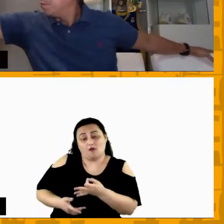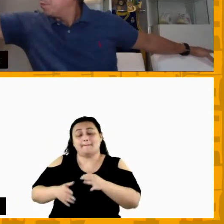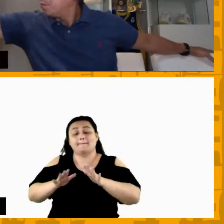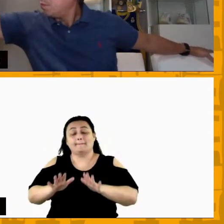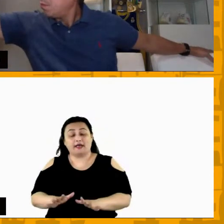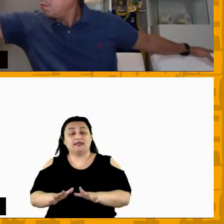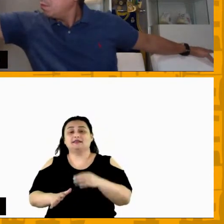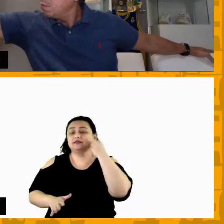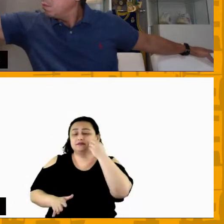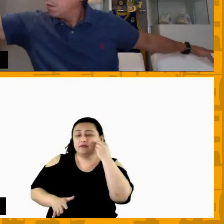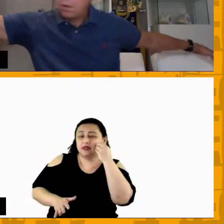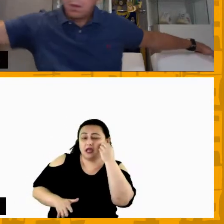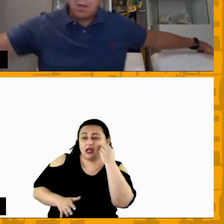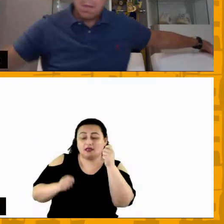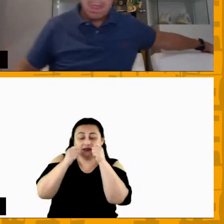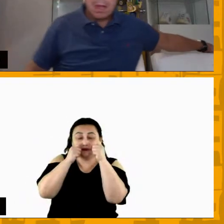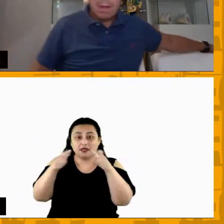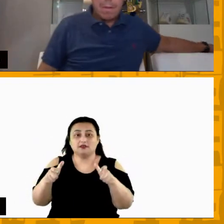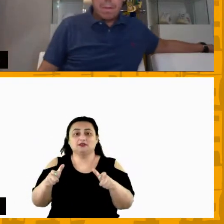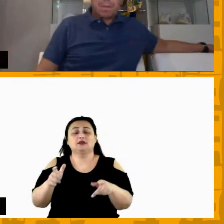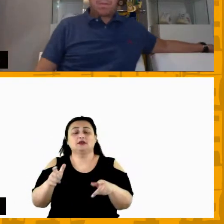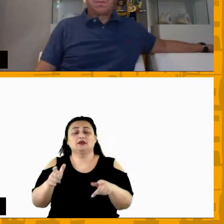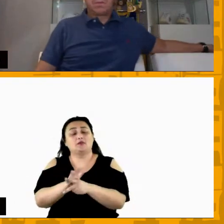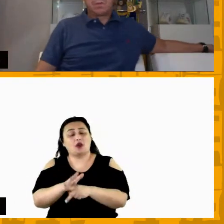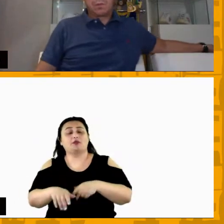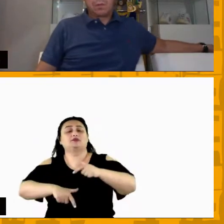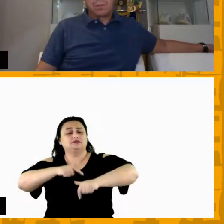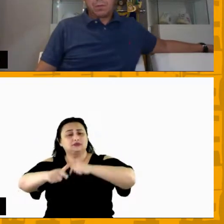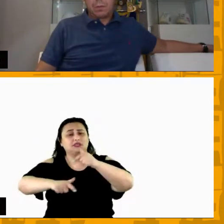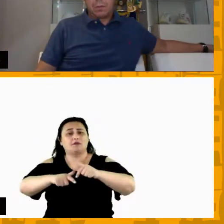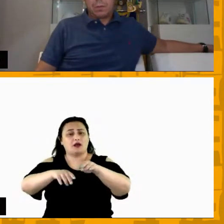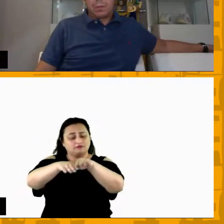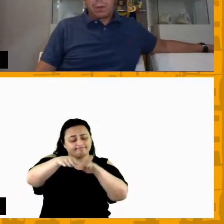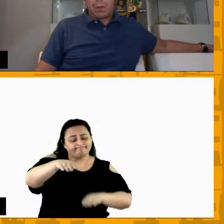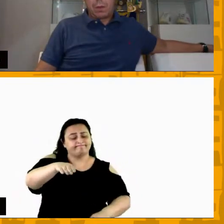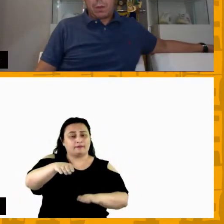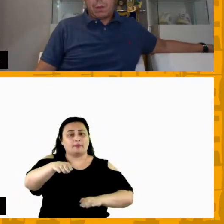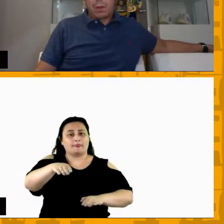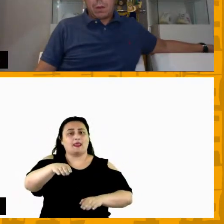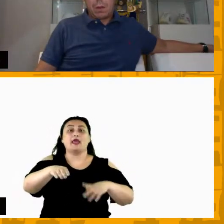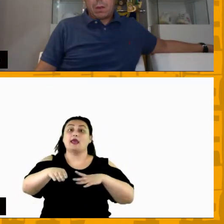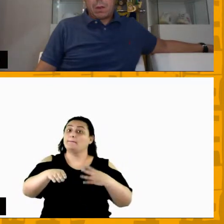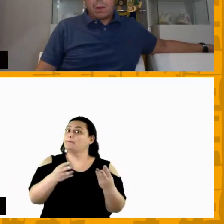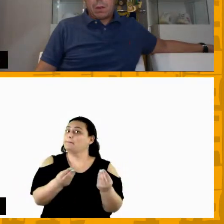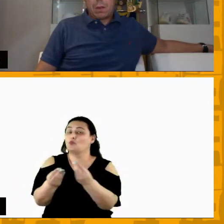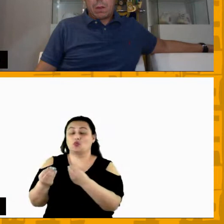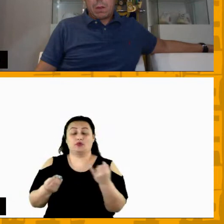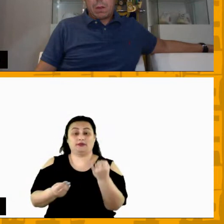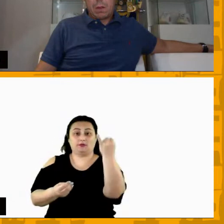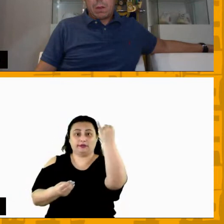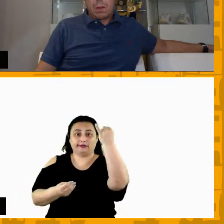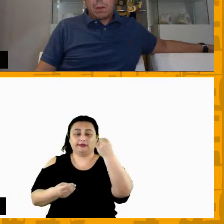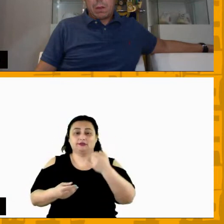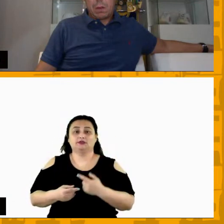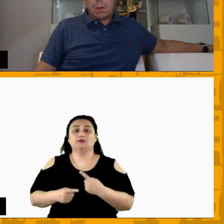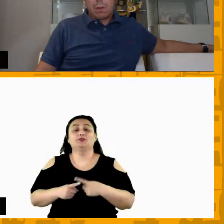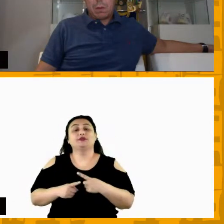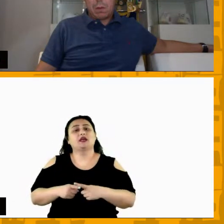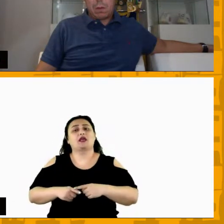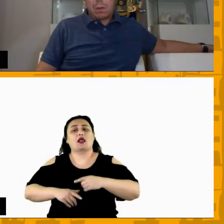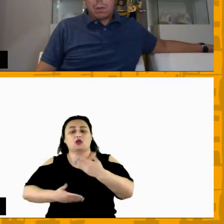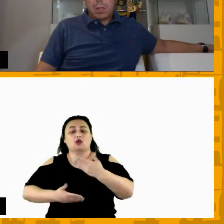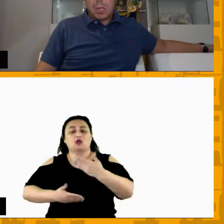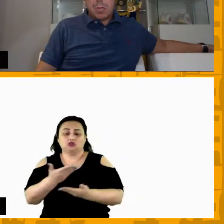a experiência expertise também dos treinadores que trabalham em uma categoria inferior é muito importante isso nos troca de